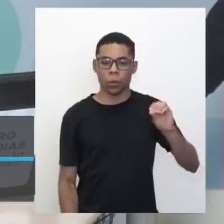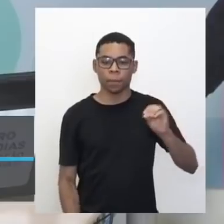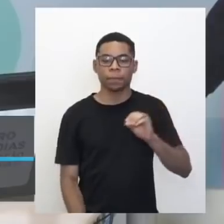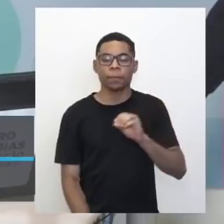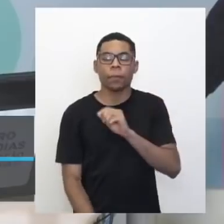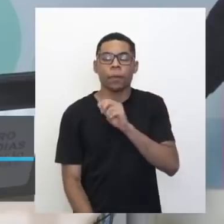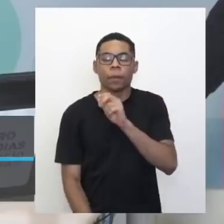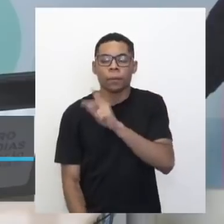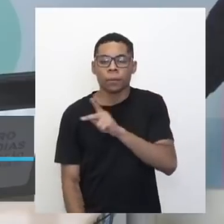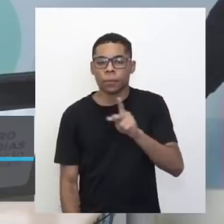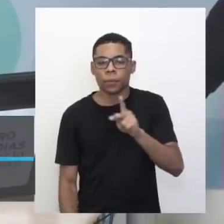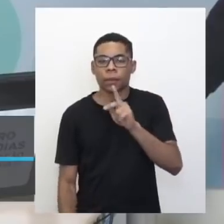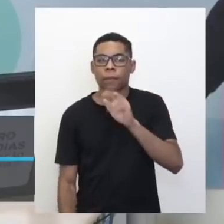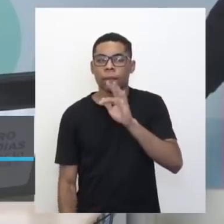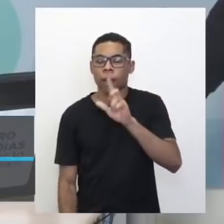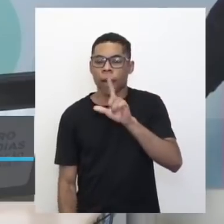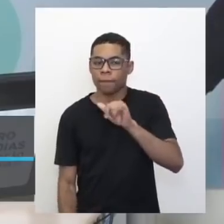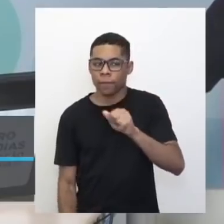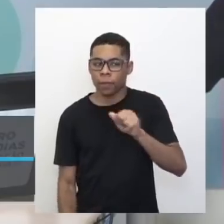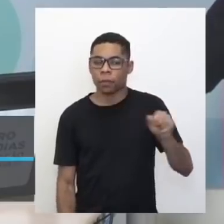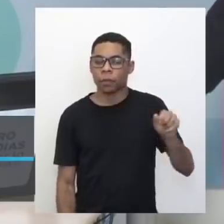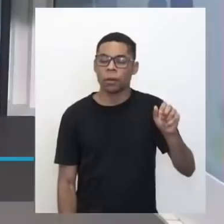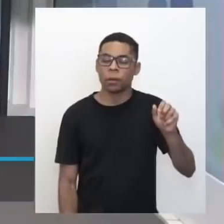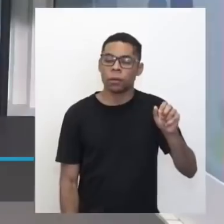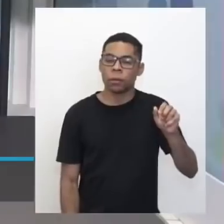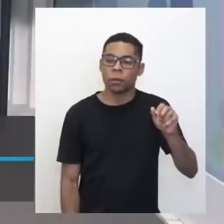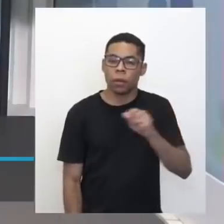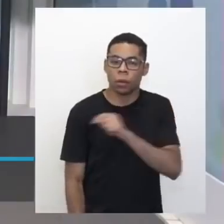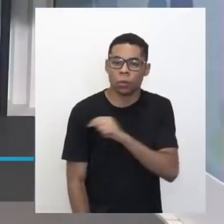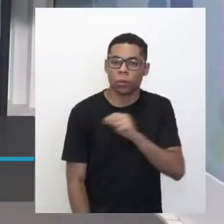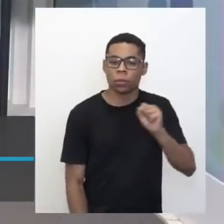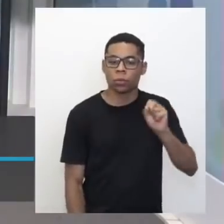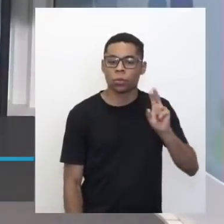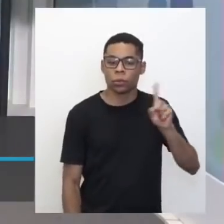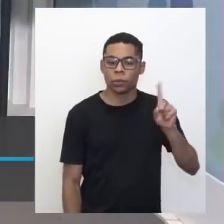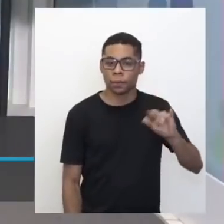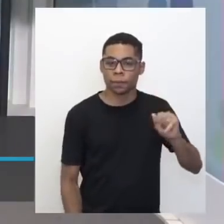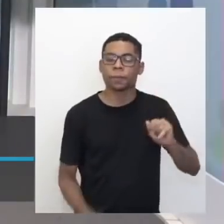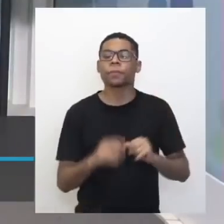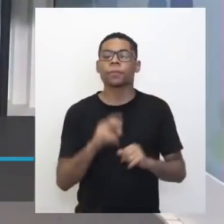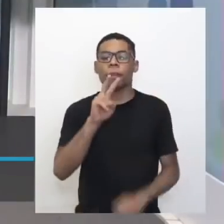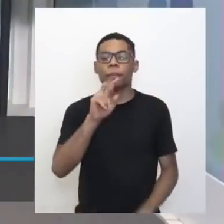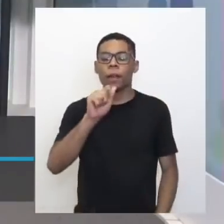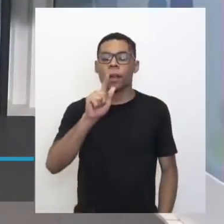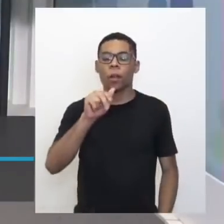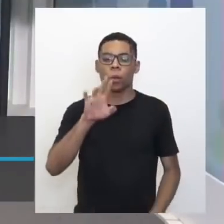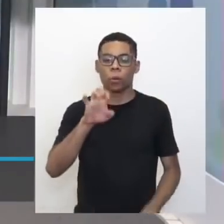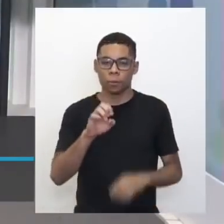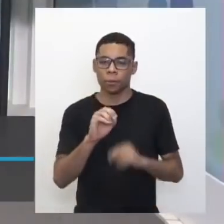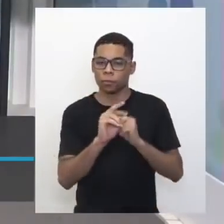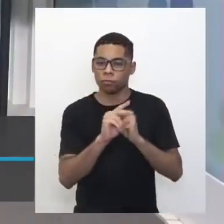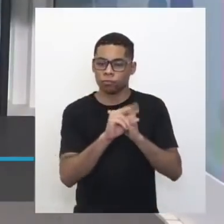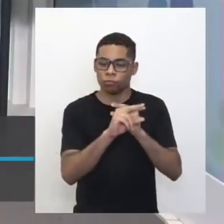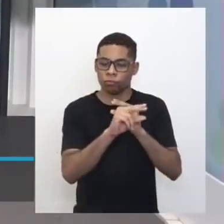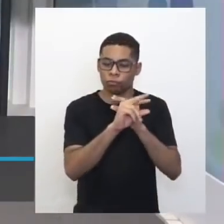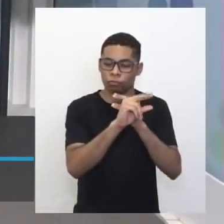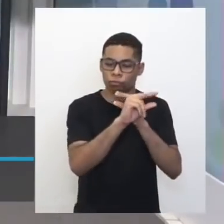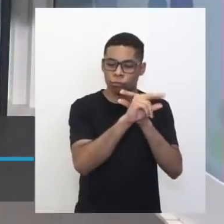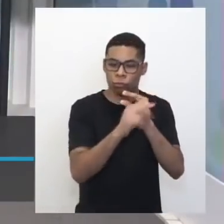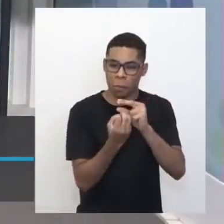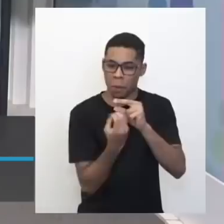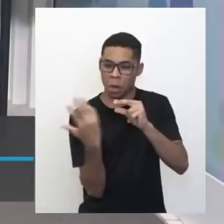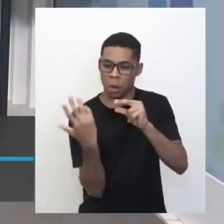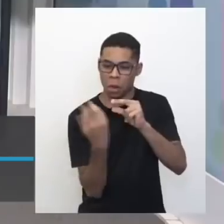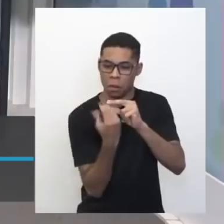Lúcia. Sim! A professora Jaqueline colocou vagalume aí também. Gostei dessa ideia. Eu confesso a vocês que eu não tinha